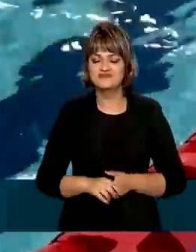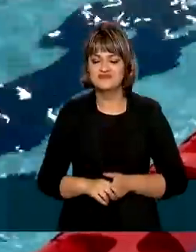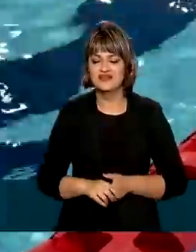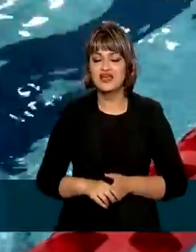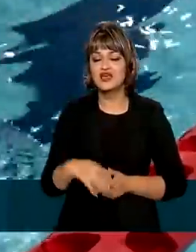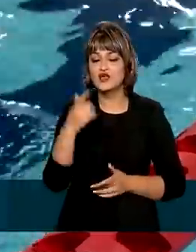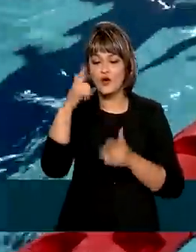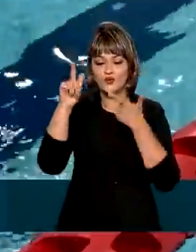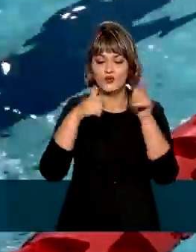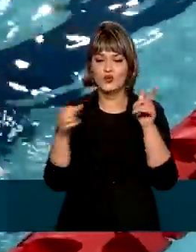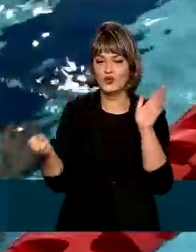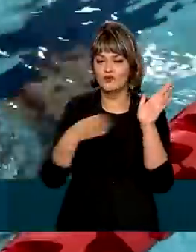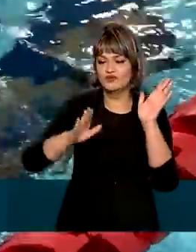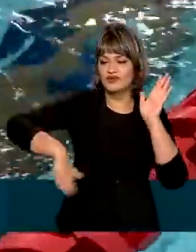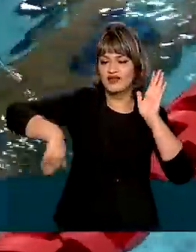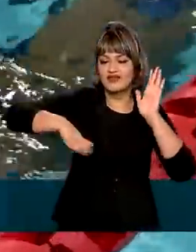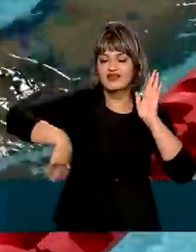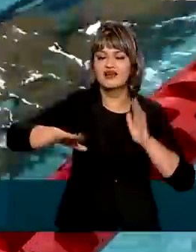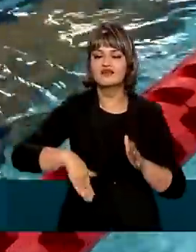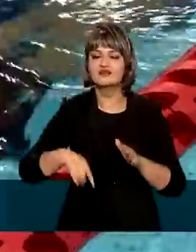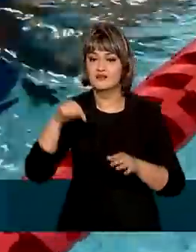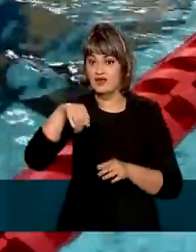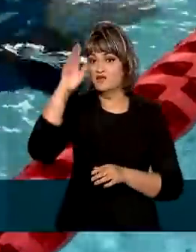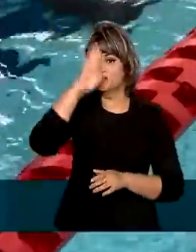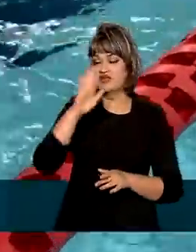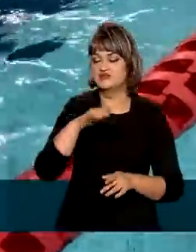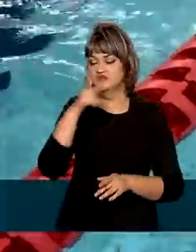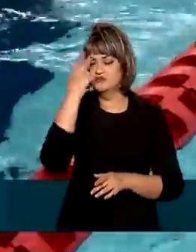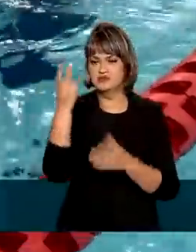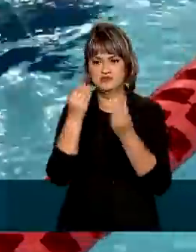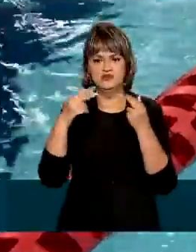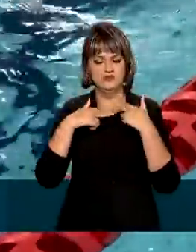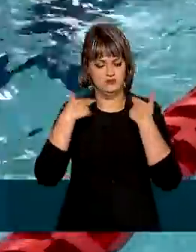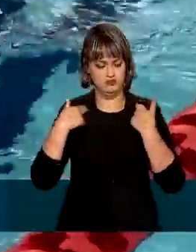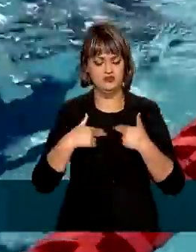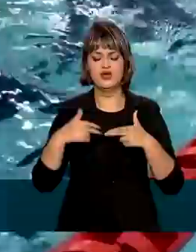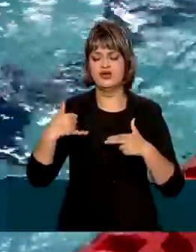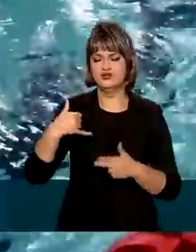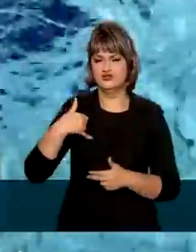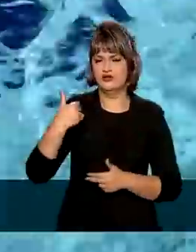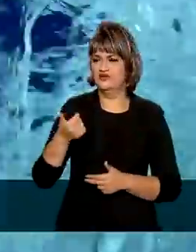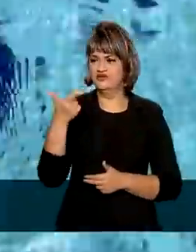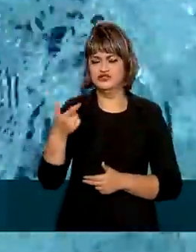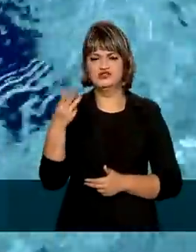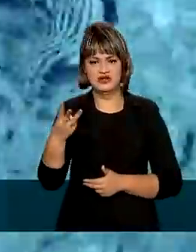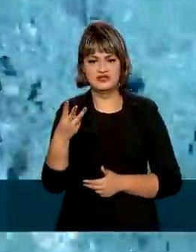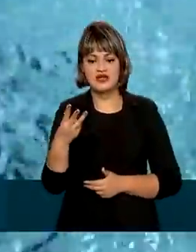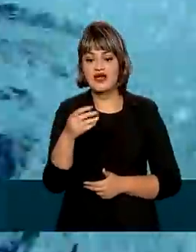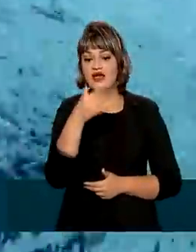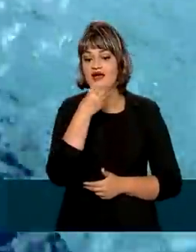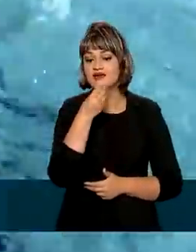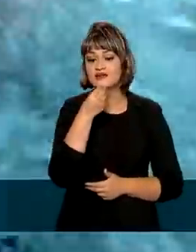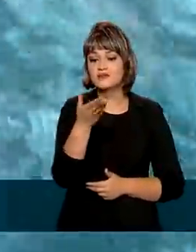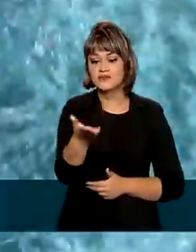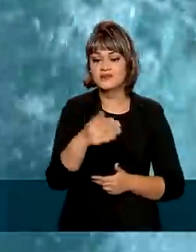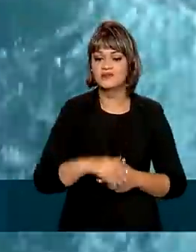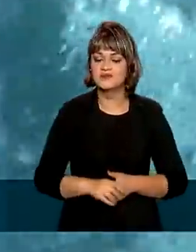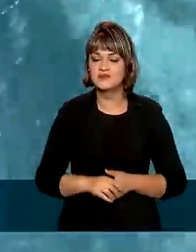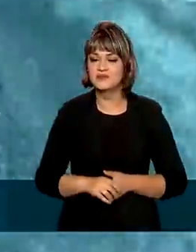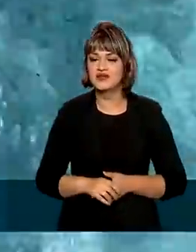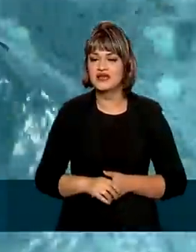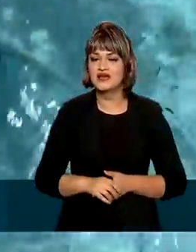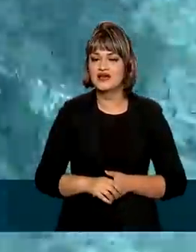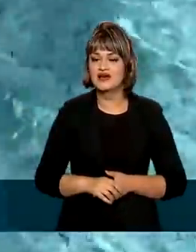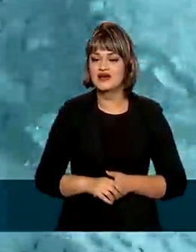os novos atletas da natação, modalidade do Brasil com maior número de jovens até 23 anos. Entre eles, o campeão mundial dos